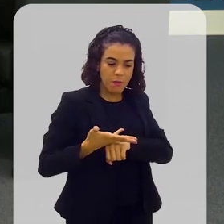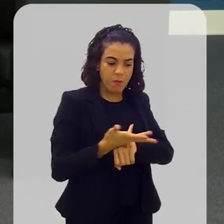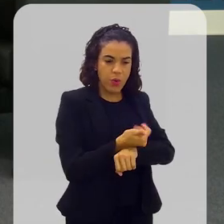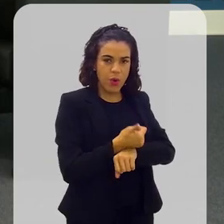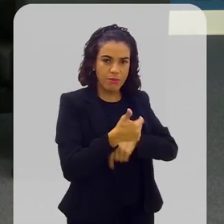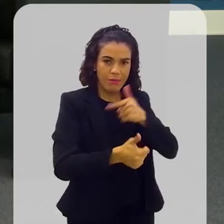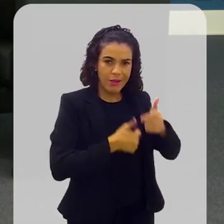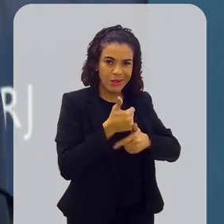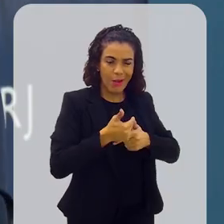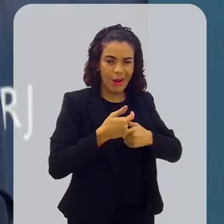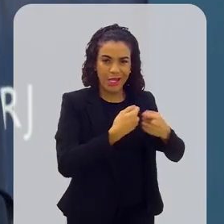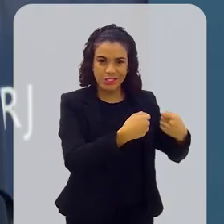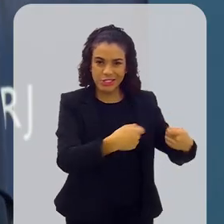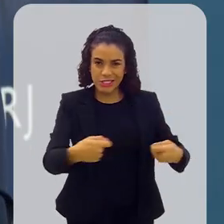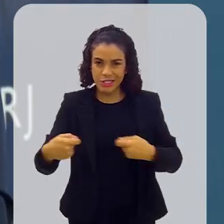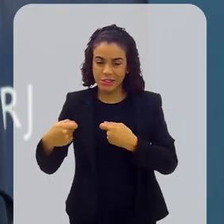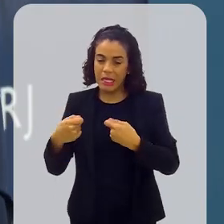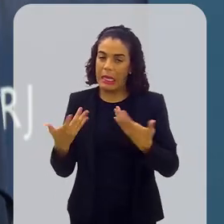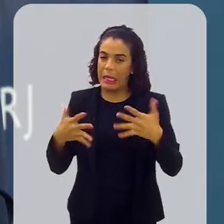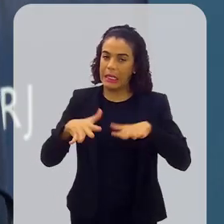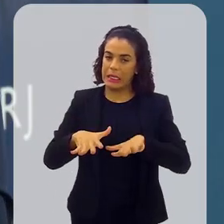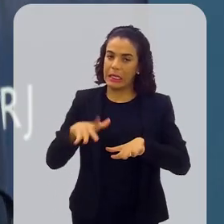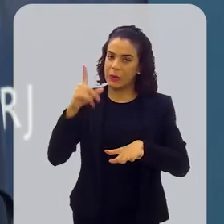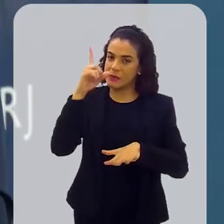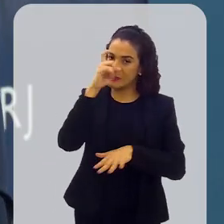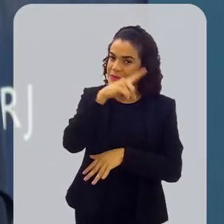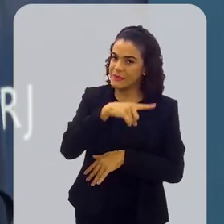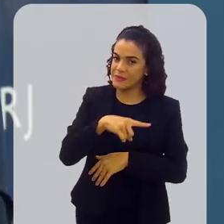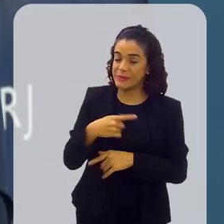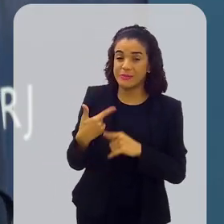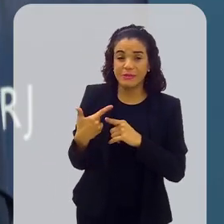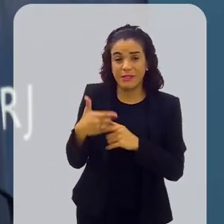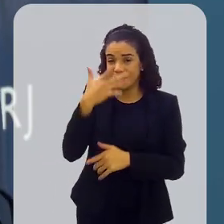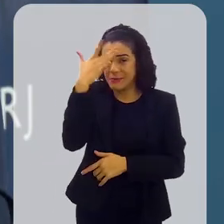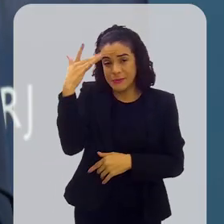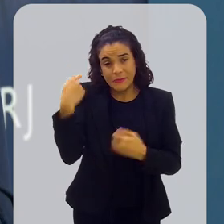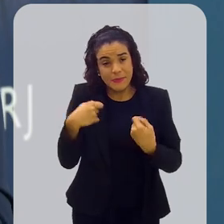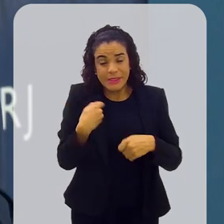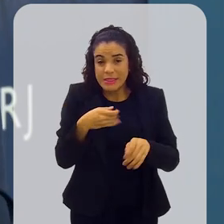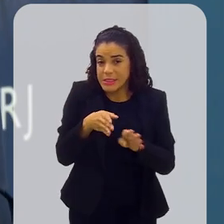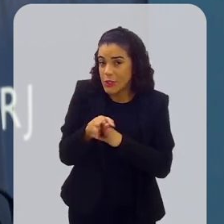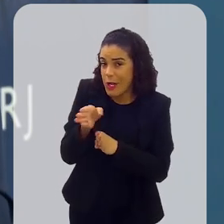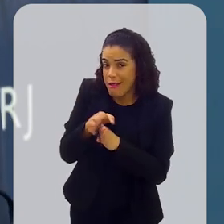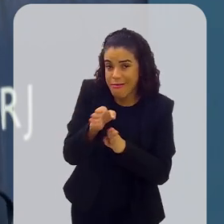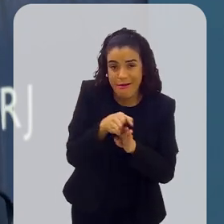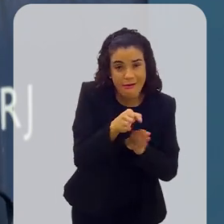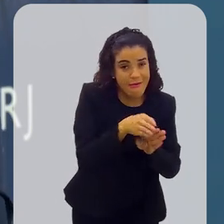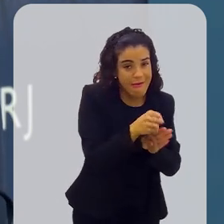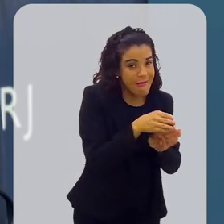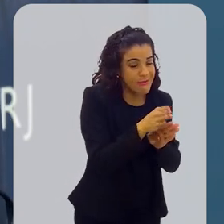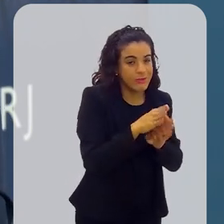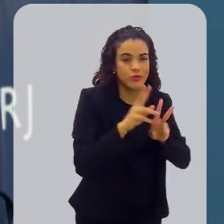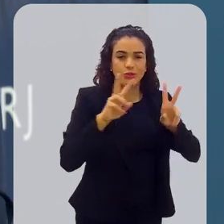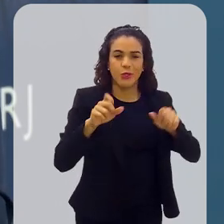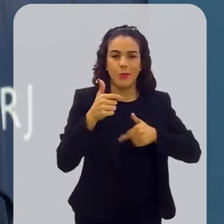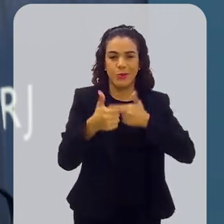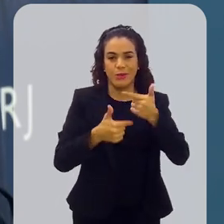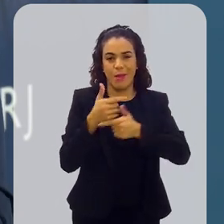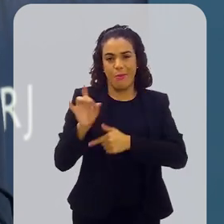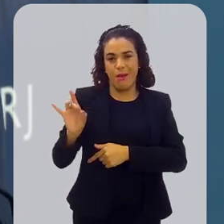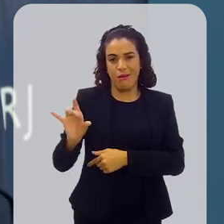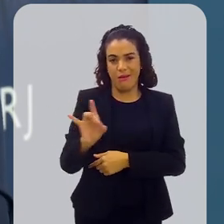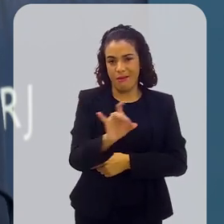específico, para poder trabalhar todas essas demandas, realmente a inclusão fica muito difícil, porque as pessoas precisam ser norteadas com relação